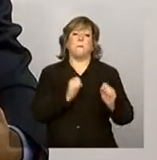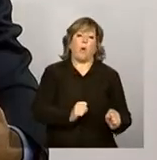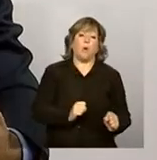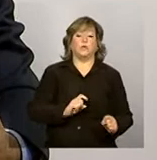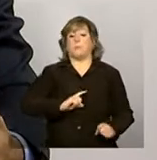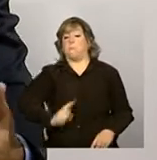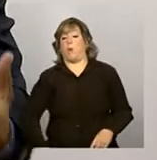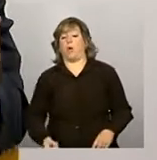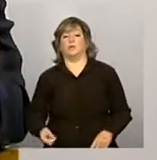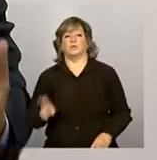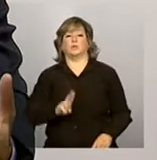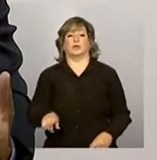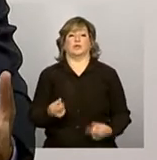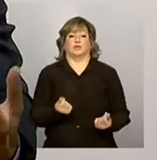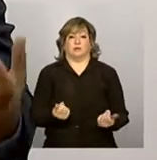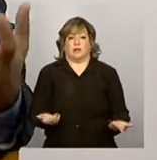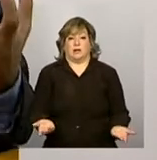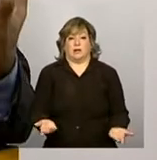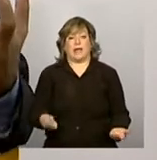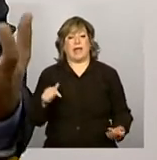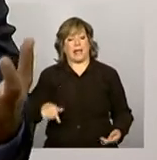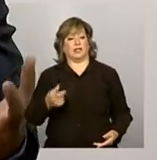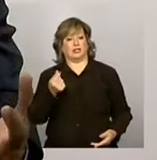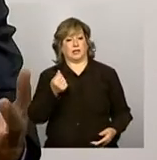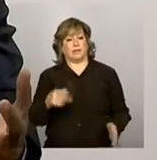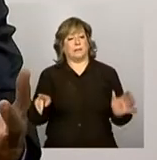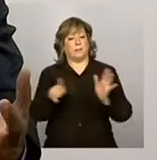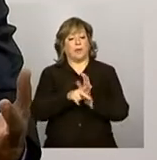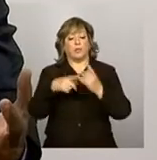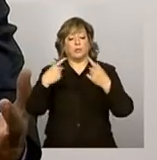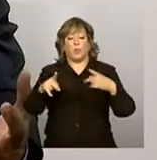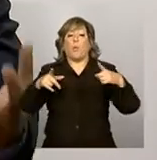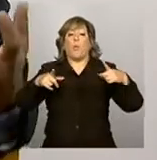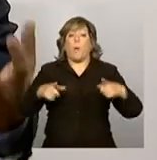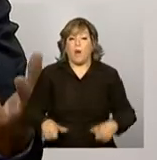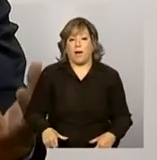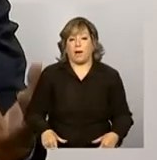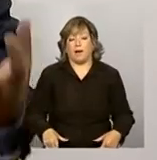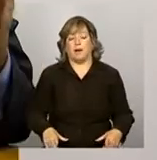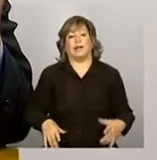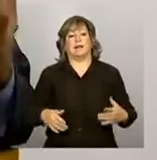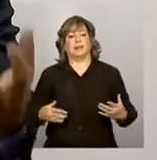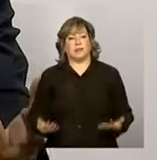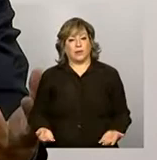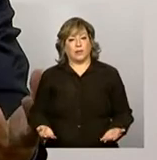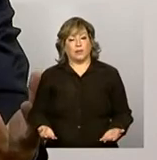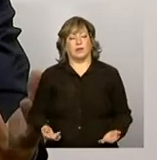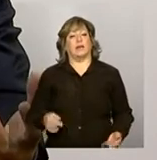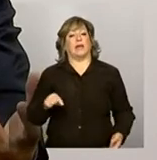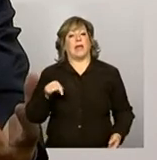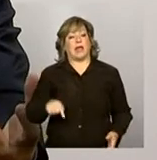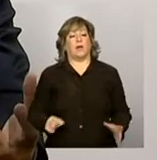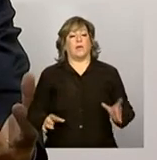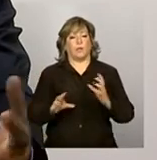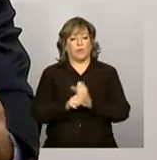os recursos. Esses recursos, eles são da localidade. Então, é a instância de controle social, que